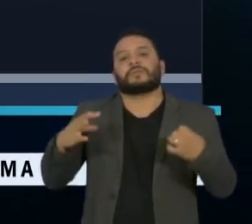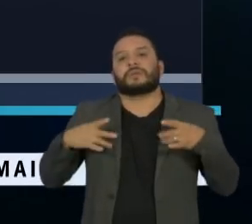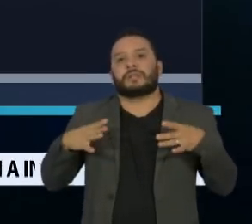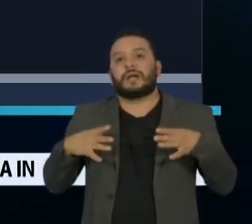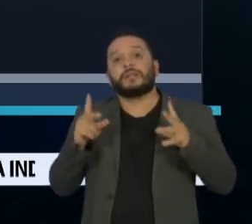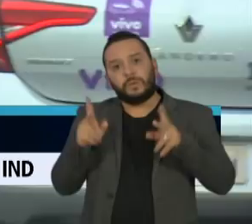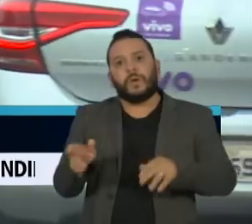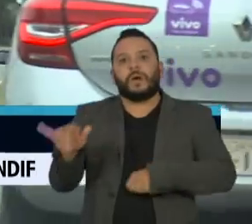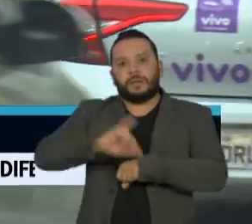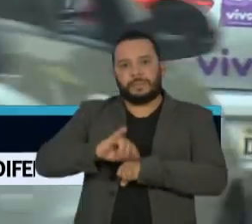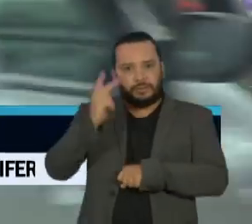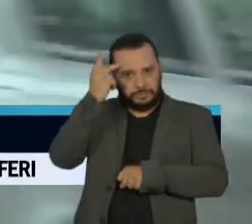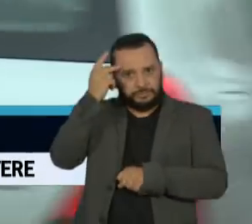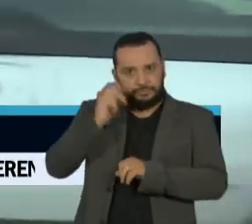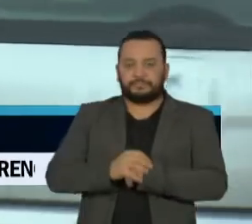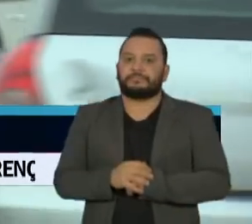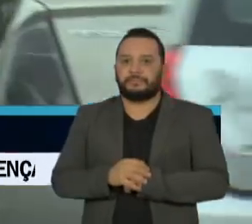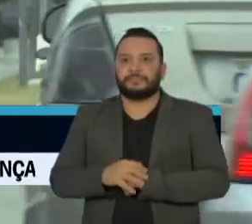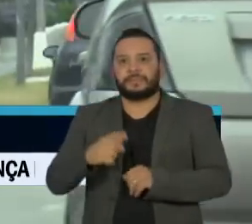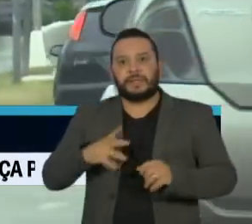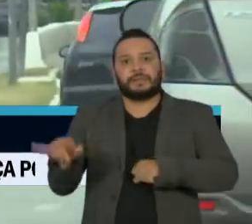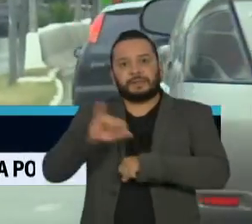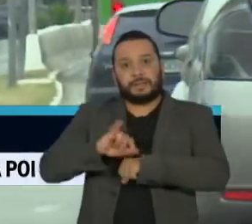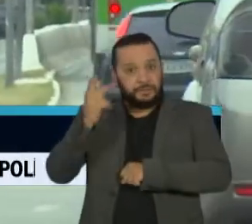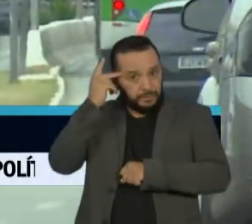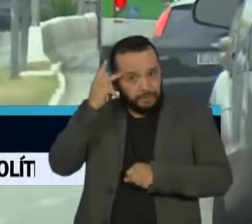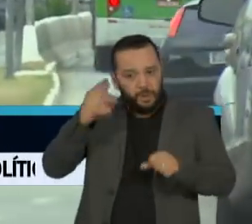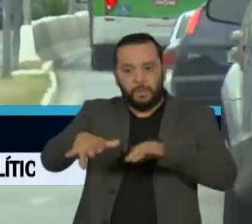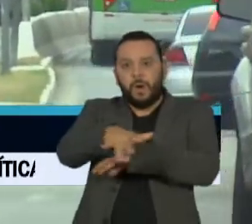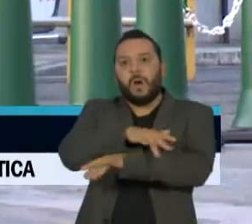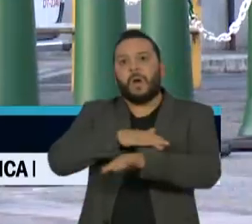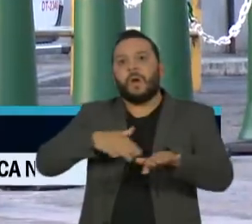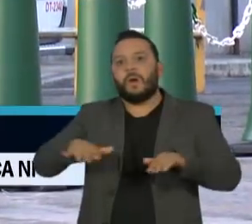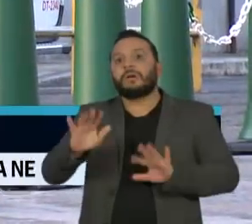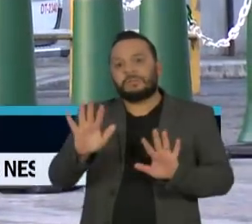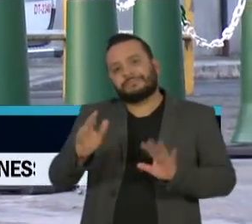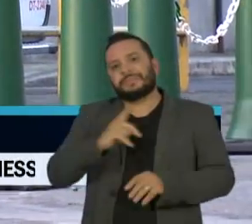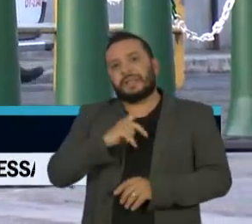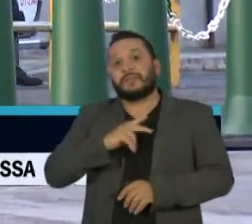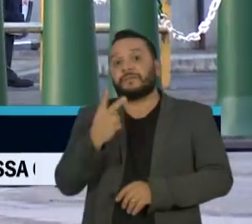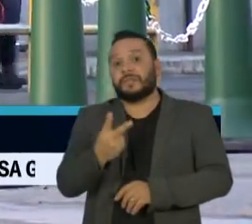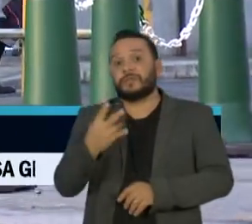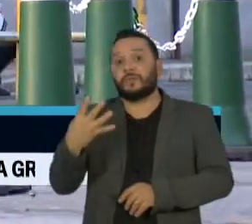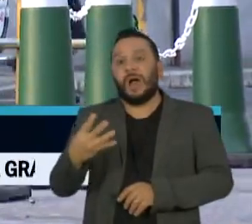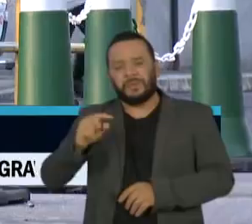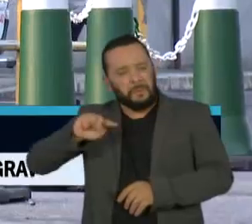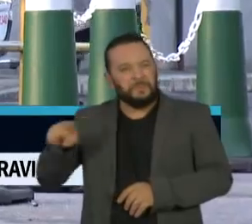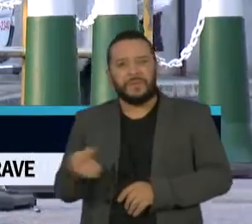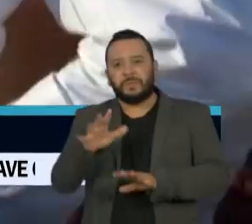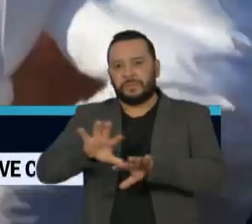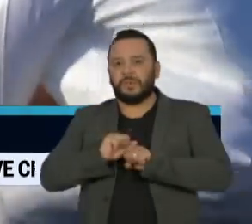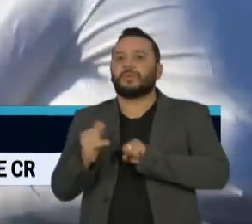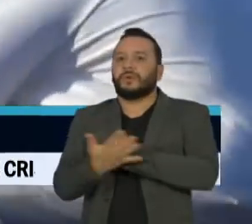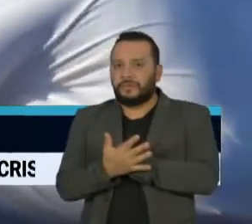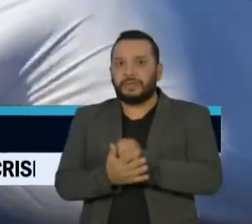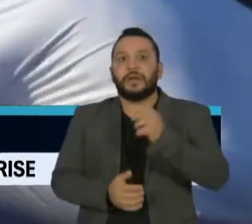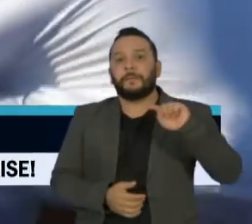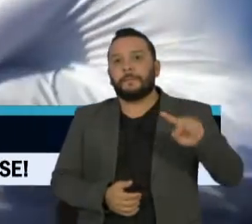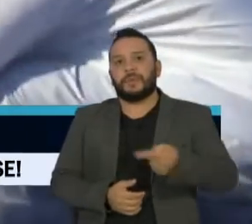capital paulista. A região metropolitana de São Paulo tem mais de 24 mil casos de coronavírus e 1